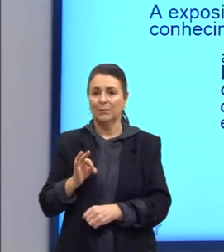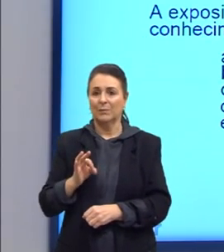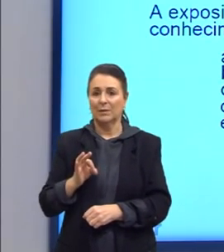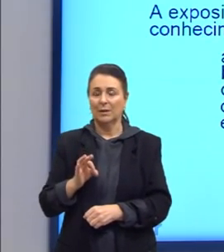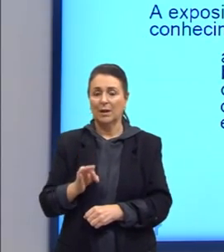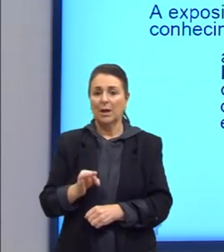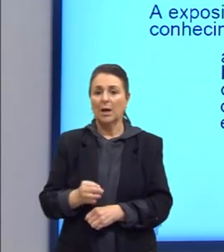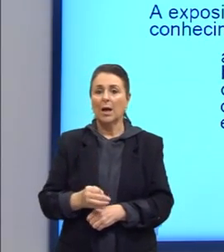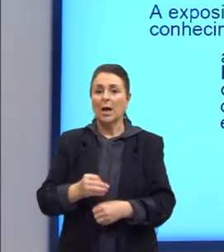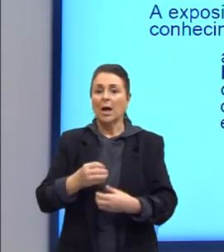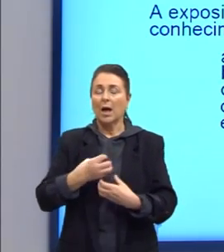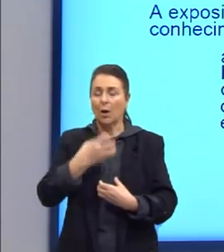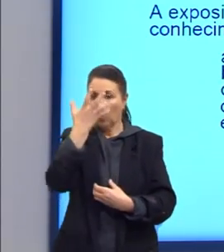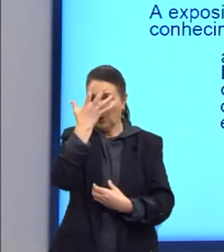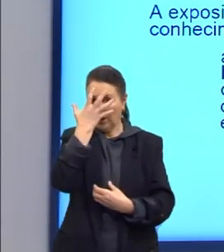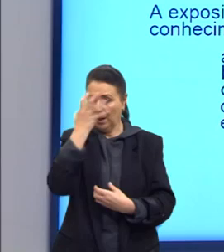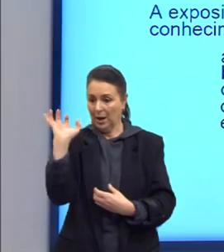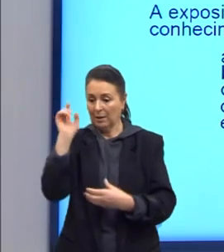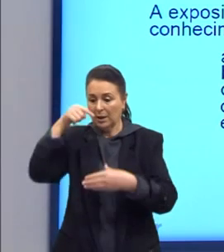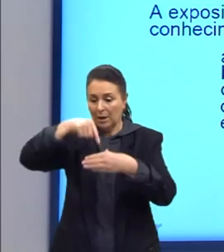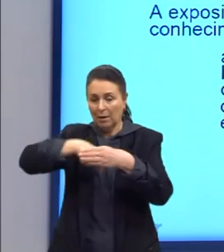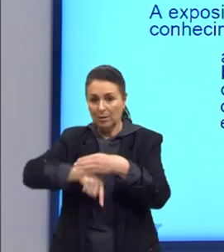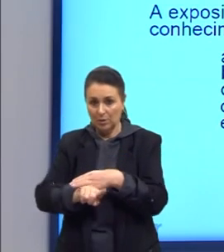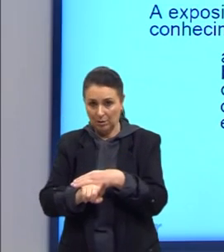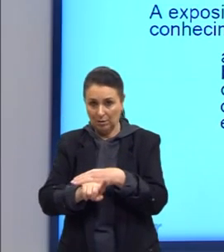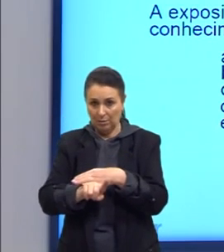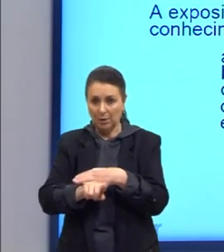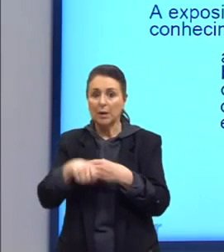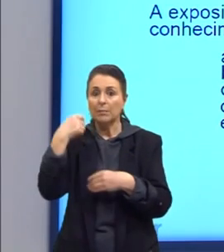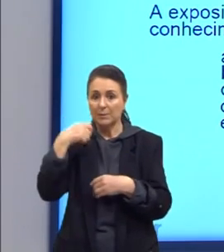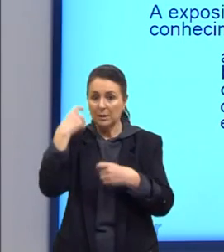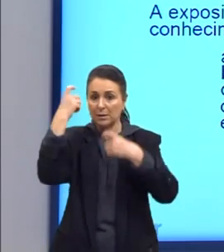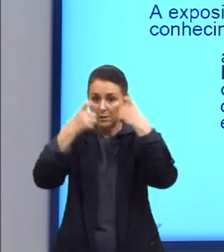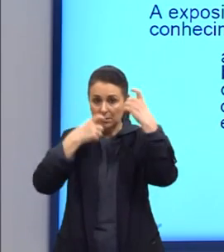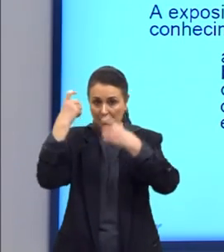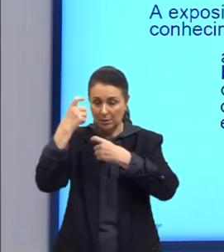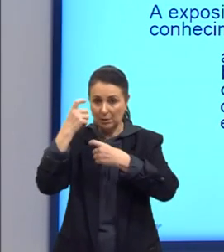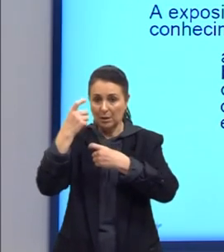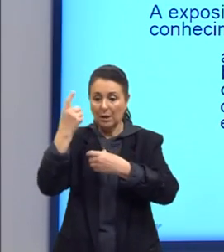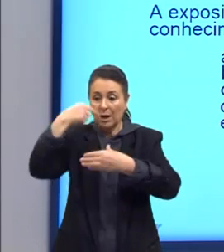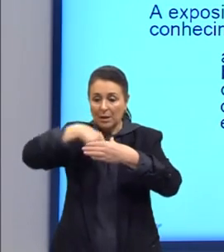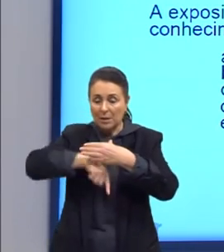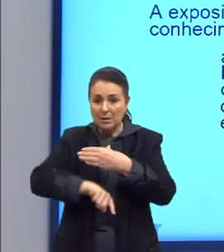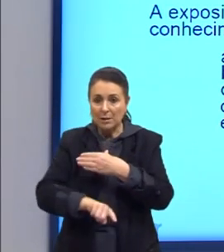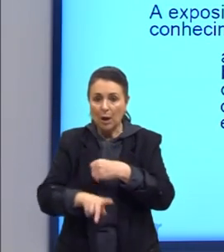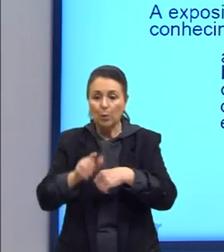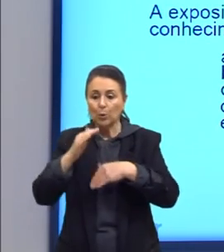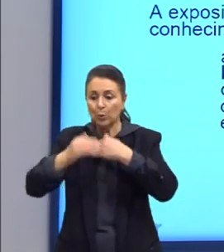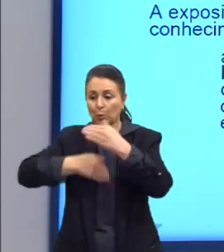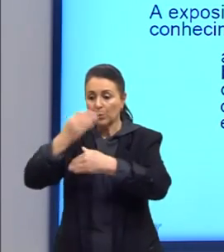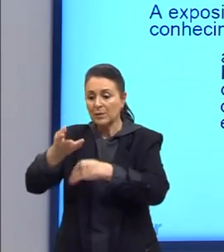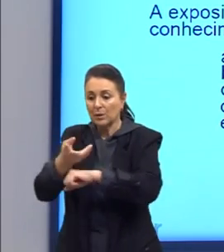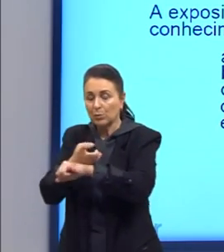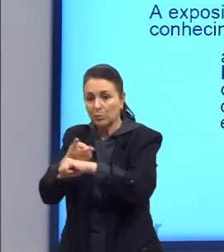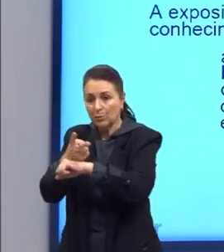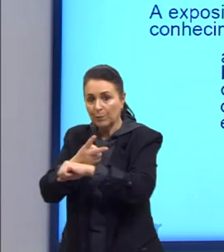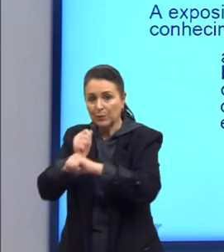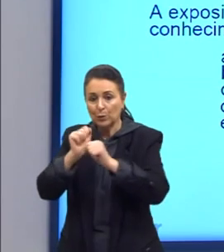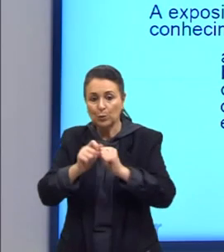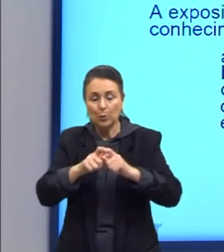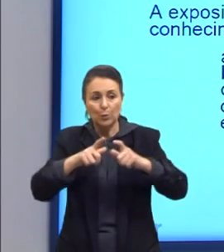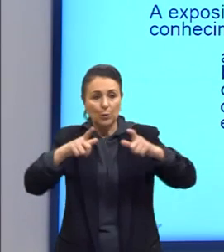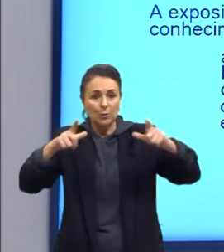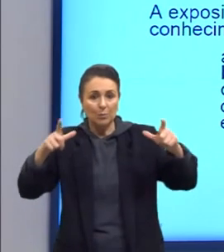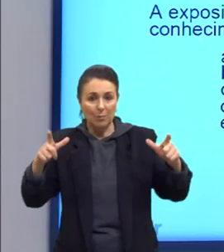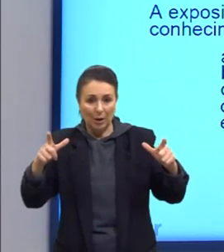caráter radical que se preocupa que exige a radicalização do próprio processo de busca. Se todo o espaço for ocupado